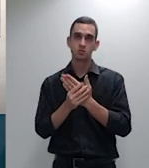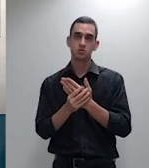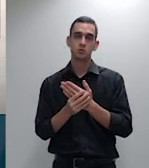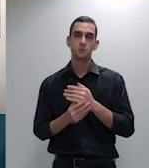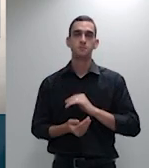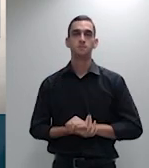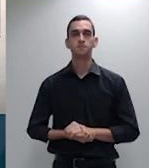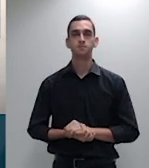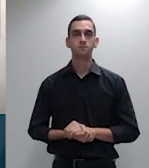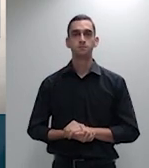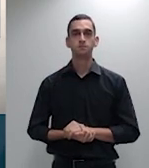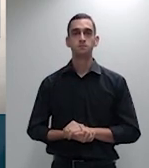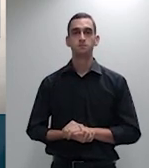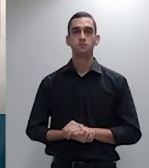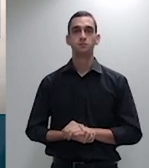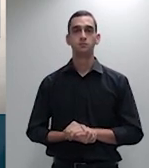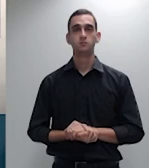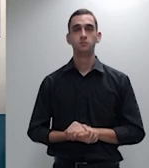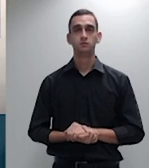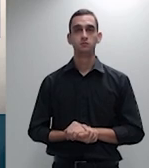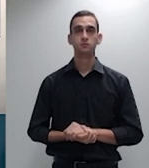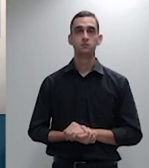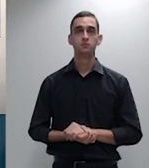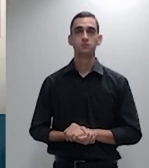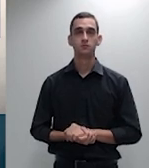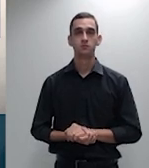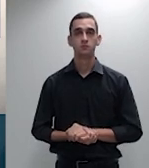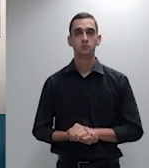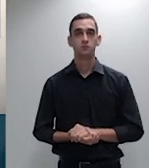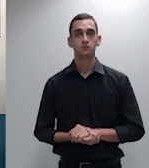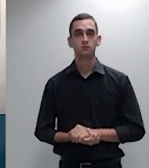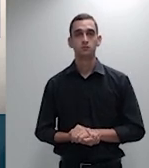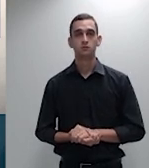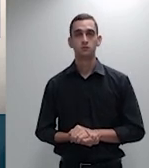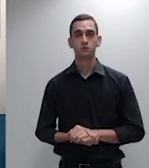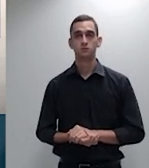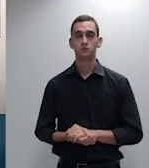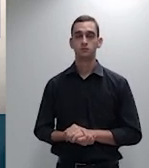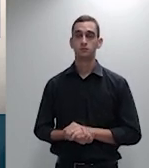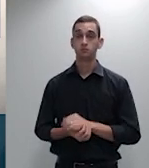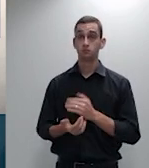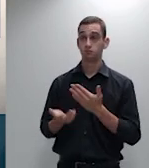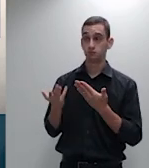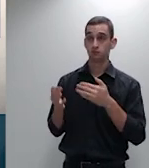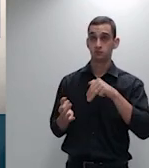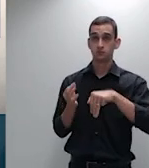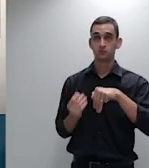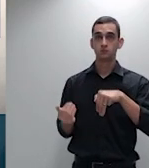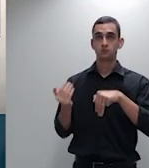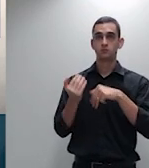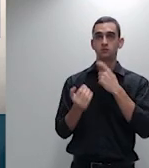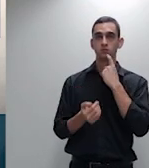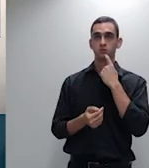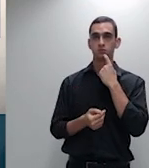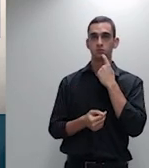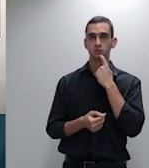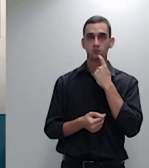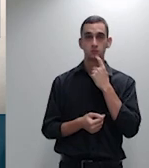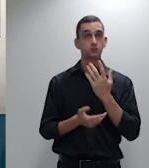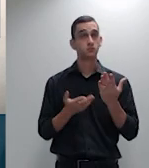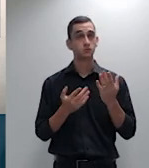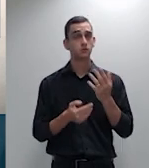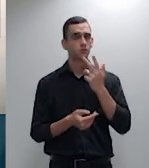eu ainda sim ministro Salomão perdoe não é insistência mas parece que há uma confusão